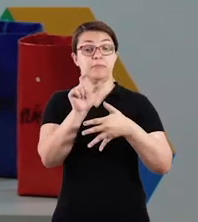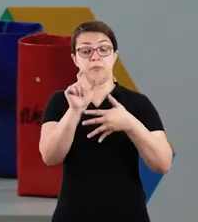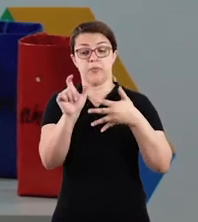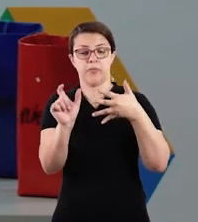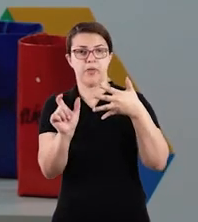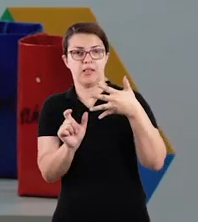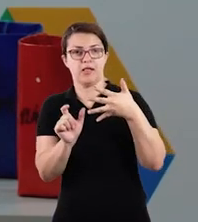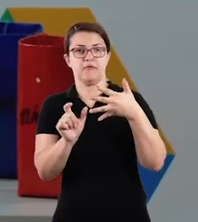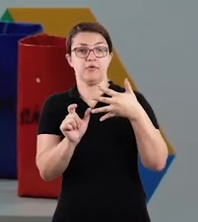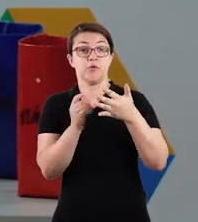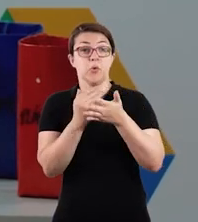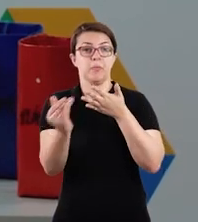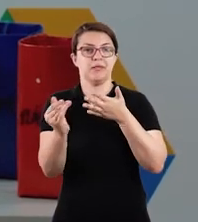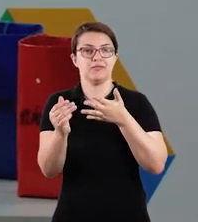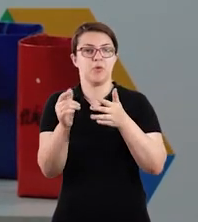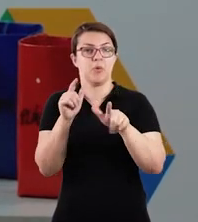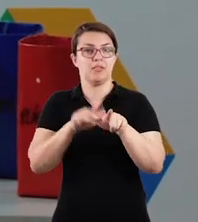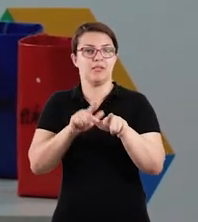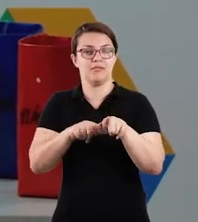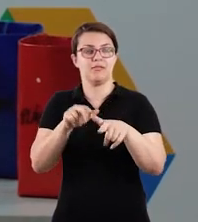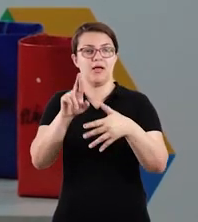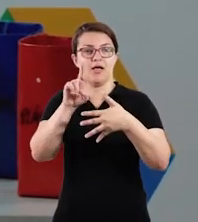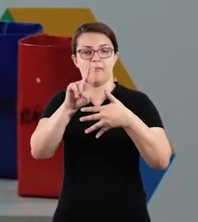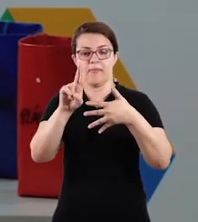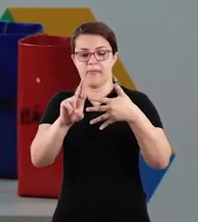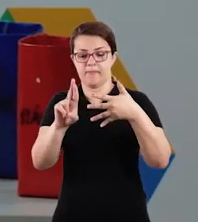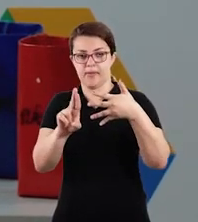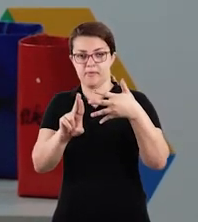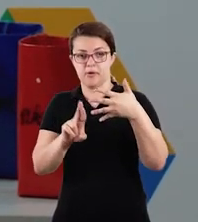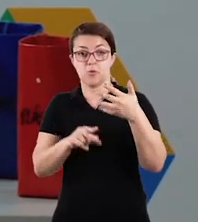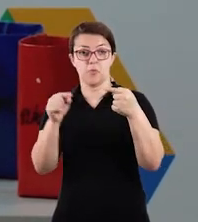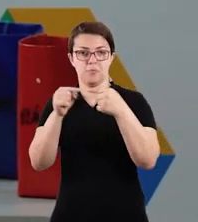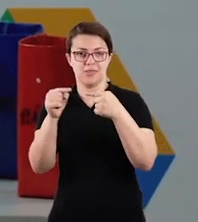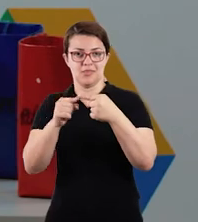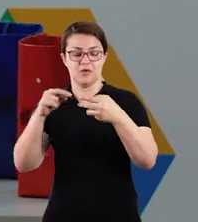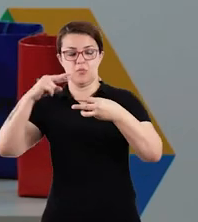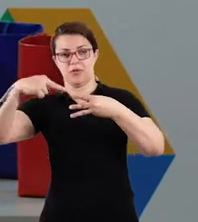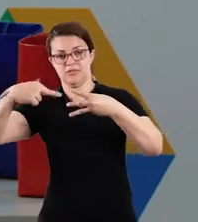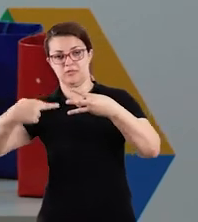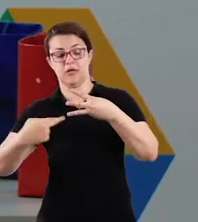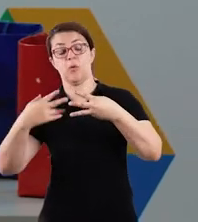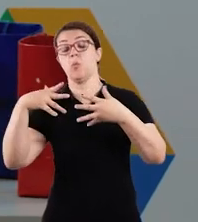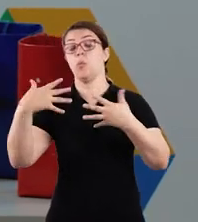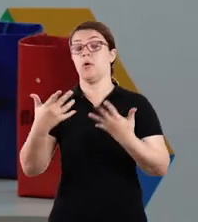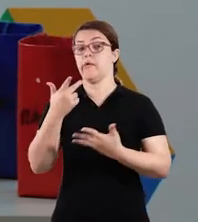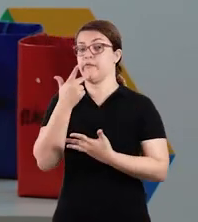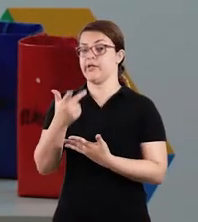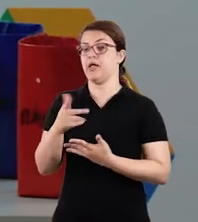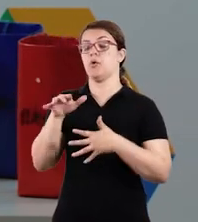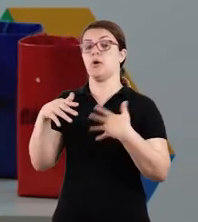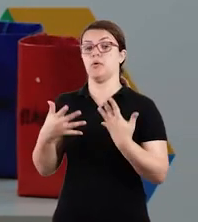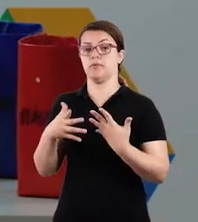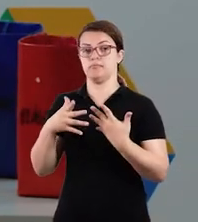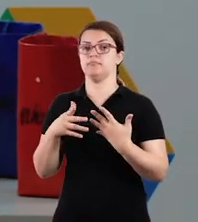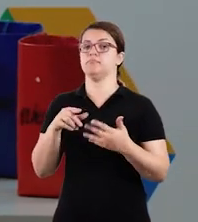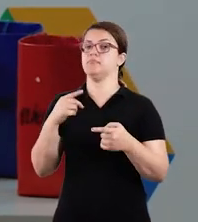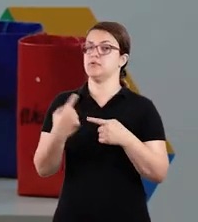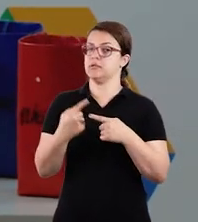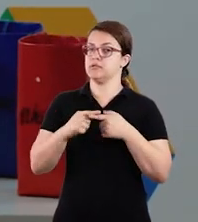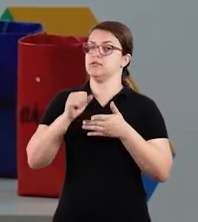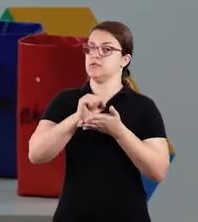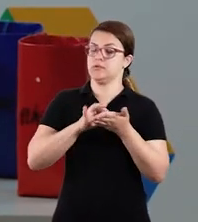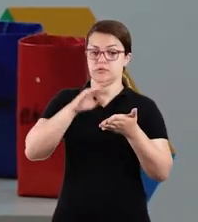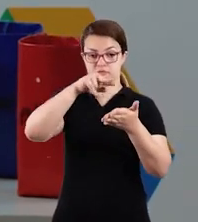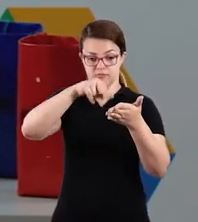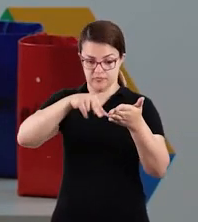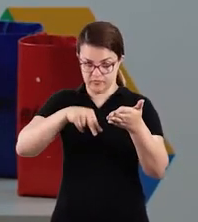são 5 palavras, obviamente, que começam com R e estão relacionadas à reciclagem, mas eu não vou entrar em detalhes e falar quais são, porque essa é a atividade de